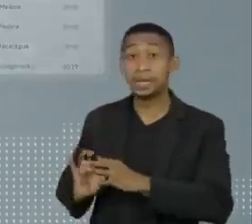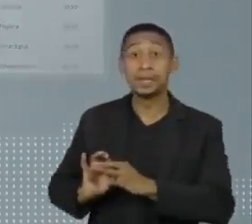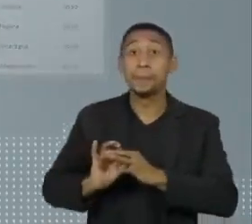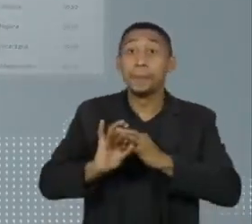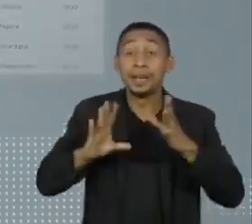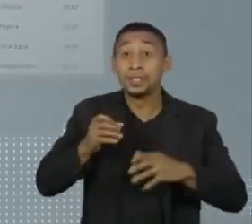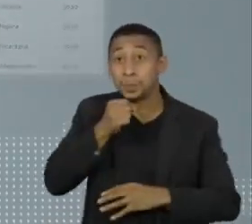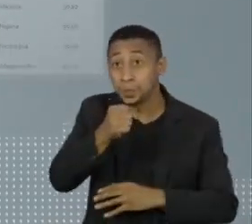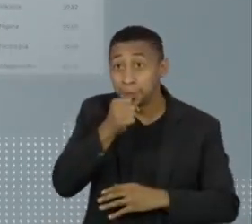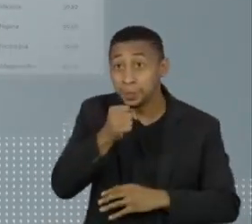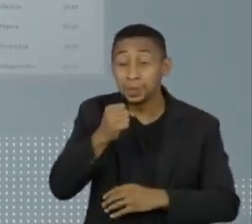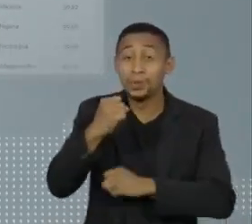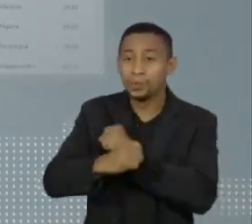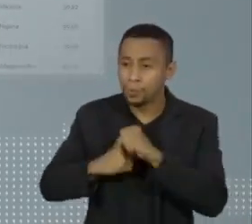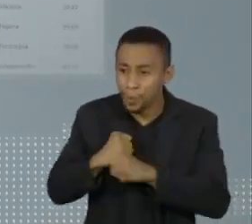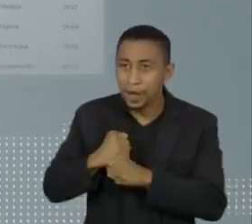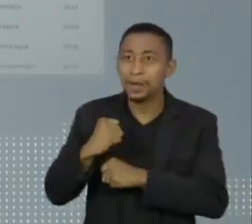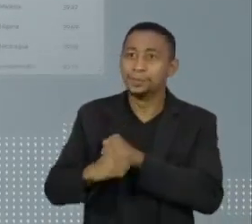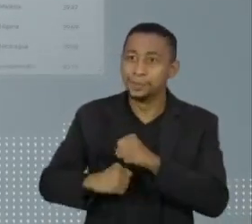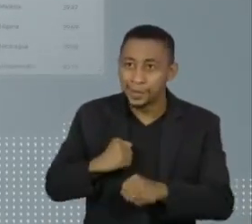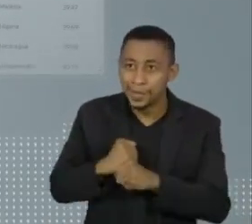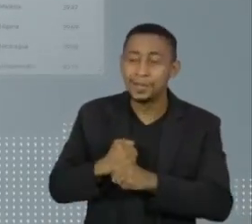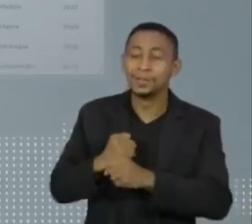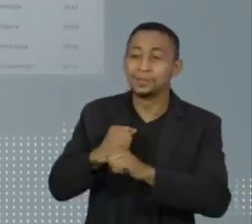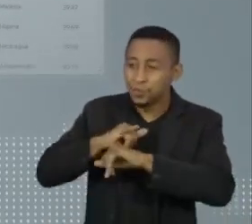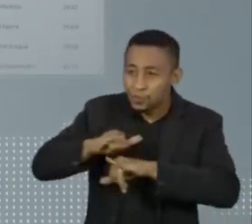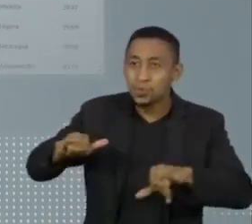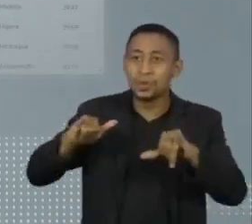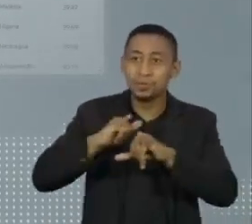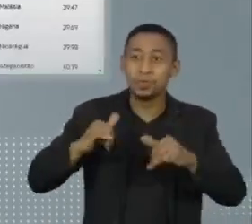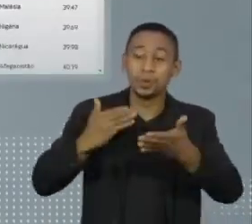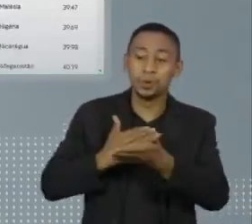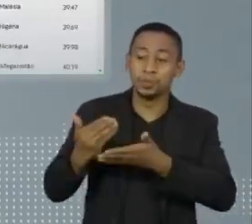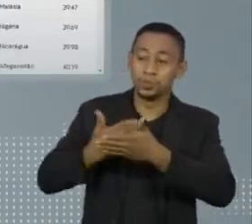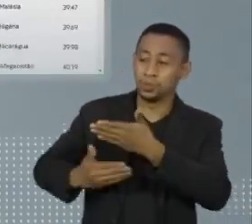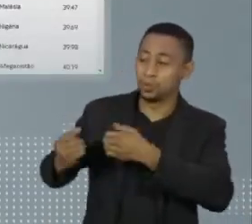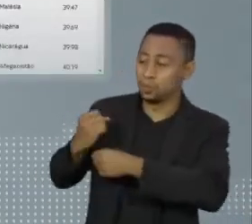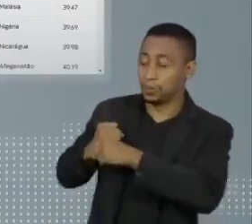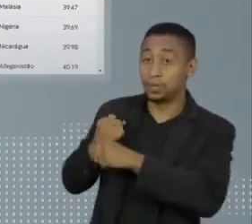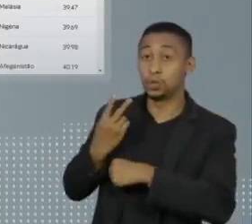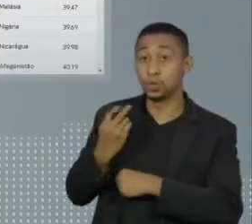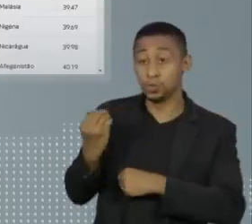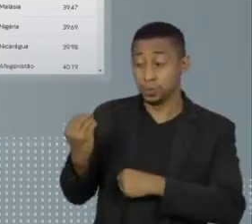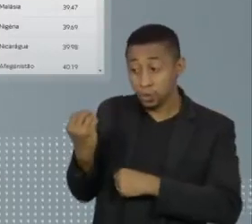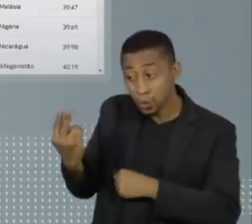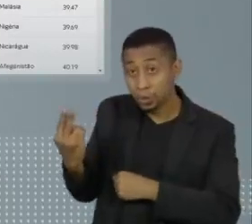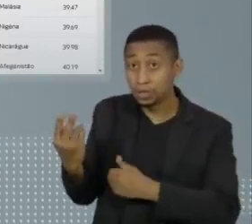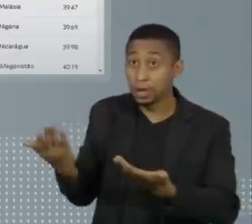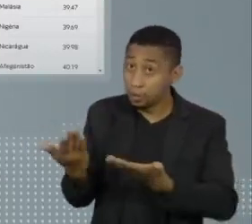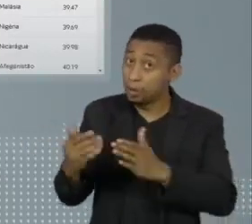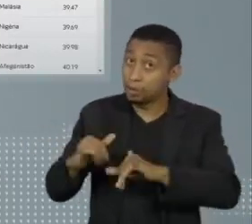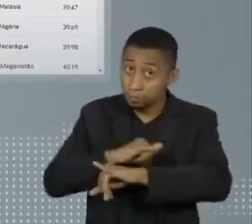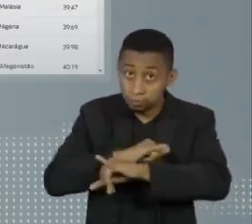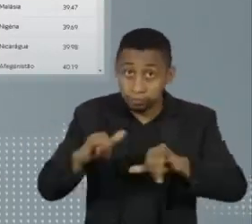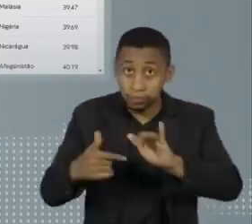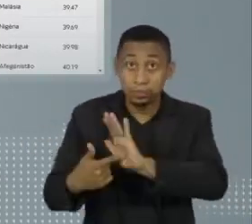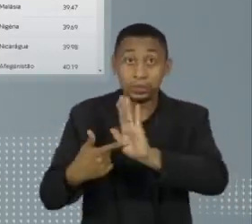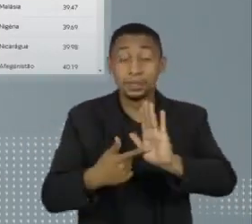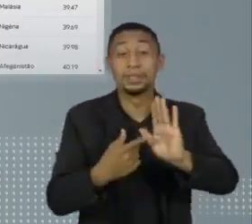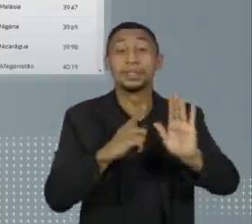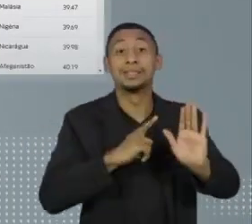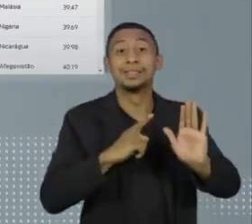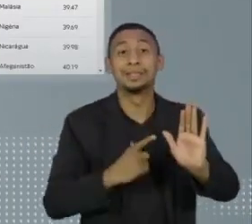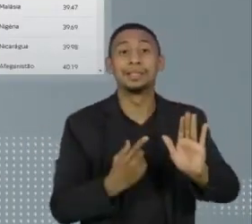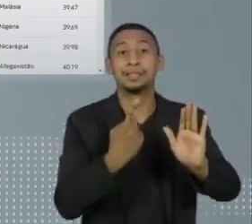imprensa é divulgado todos os anos desde 2002. Segundo o mapa deste ano, o jornalismo continua cerceado em mais de 130 países.